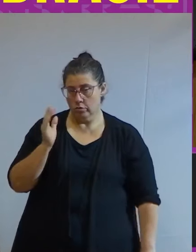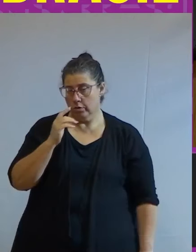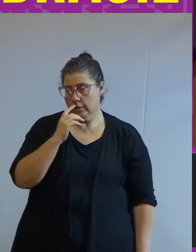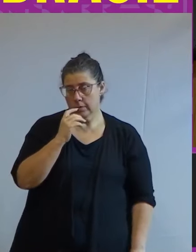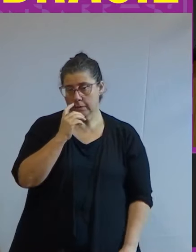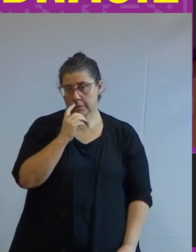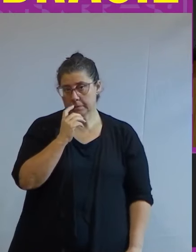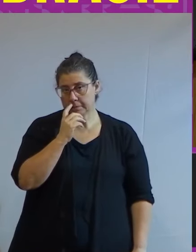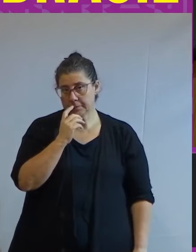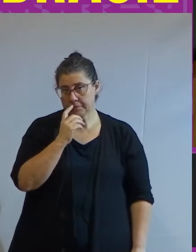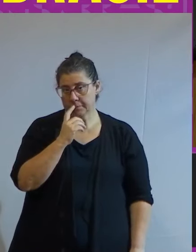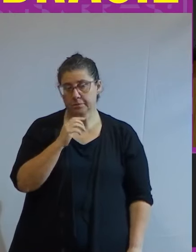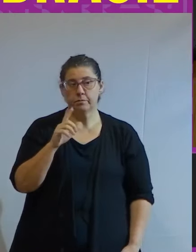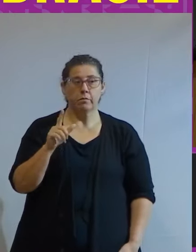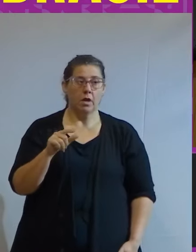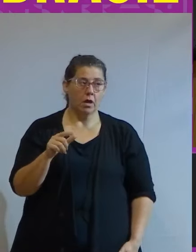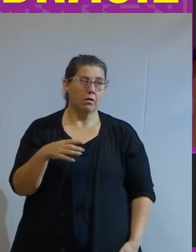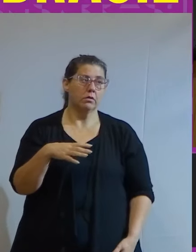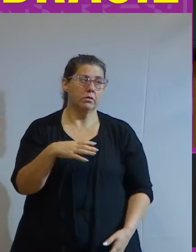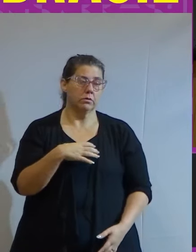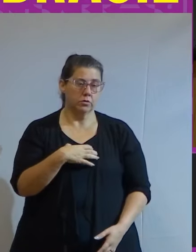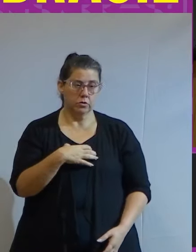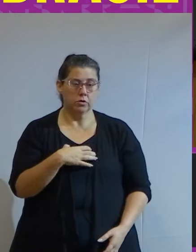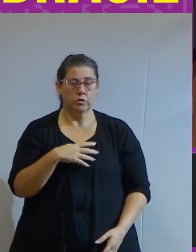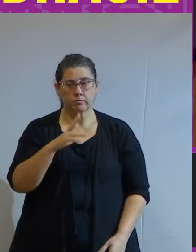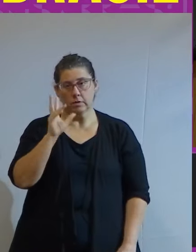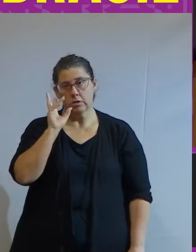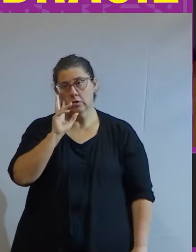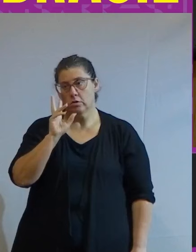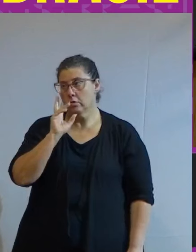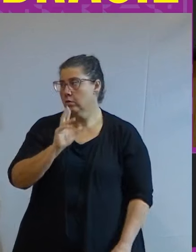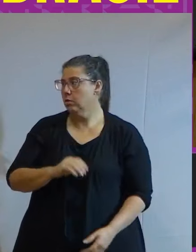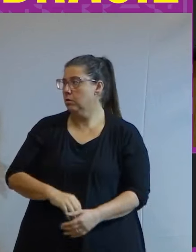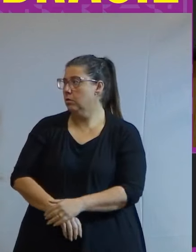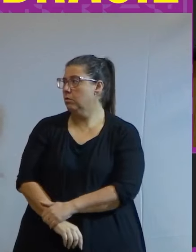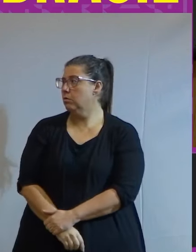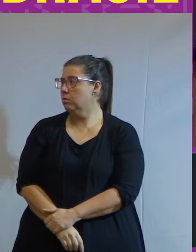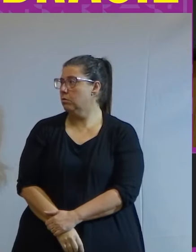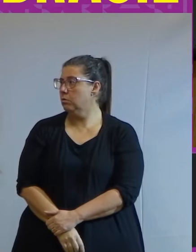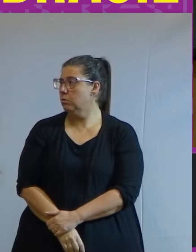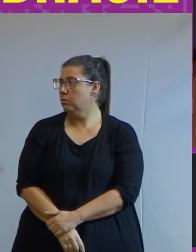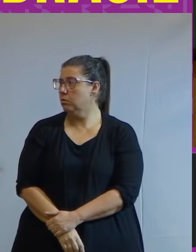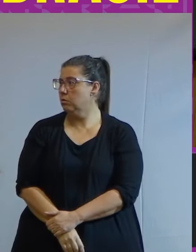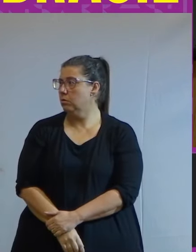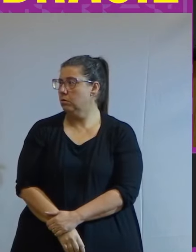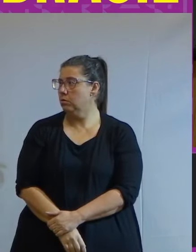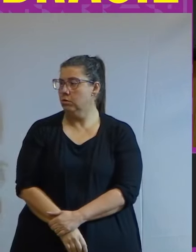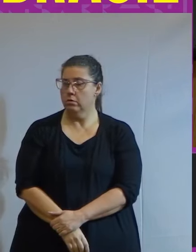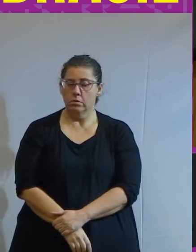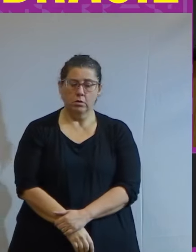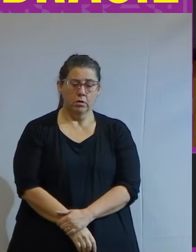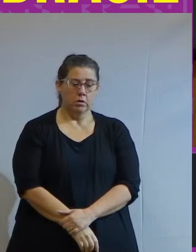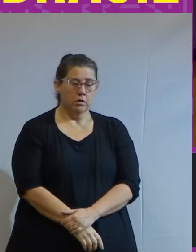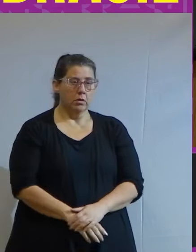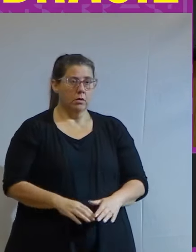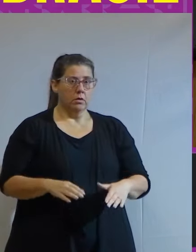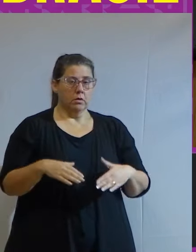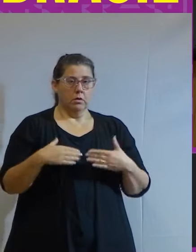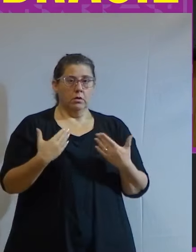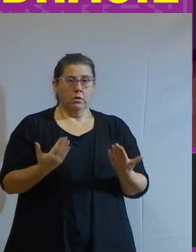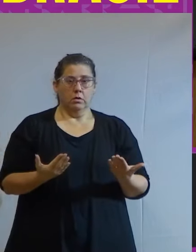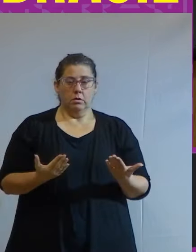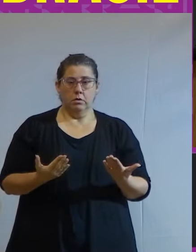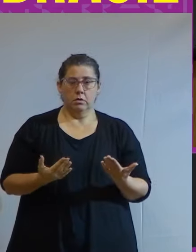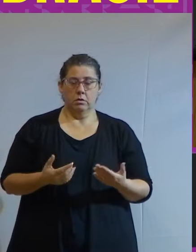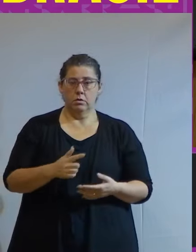é uma situação inédita historicamente então a gente tem que empurrar o